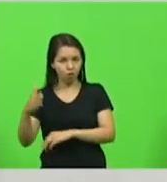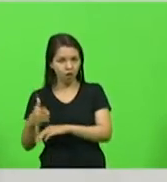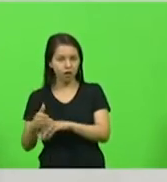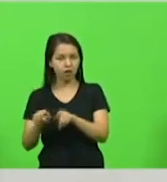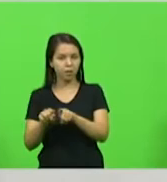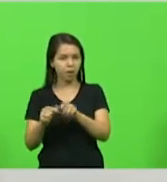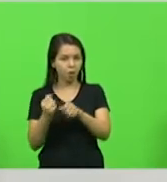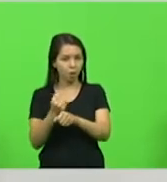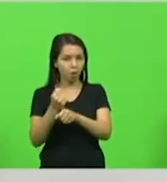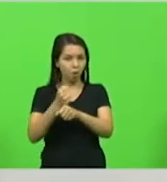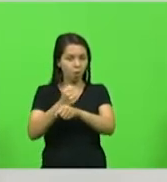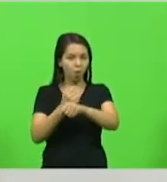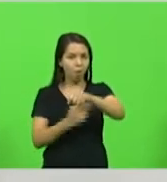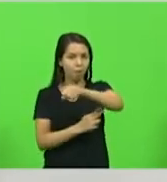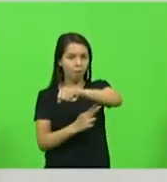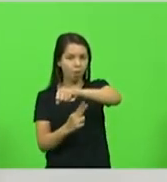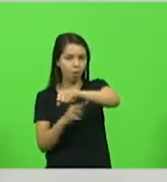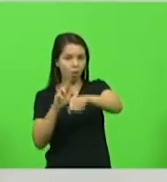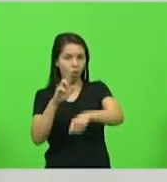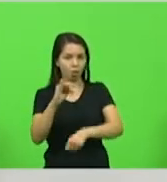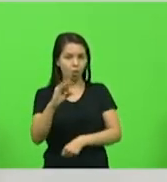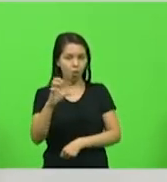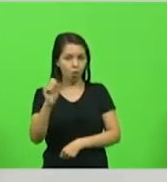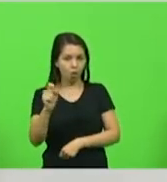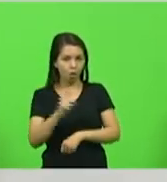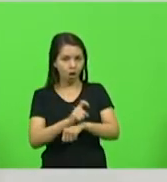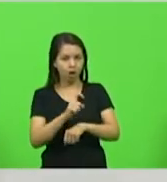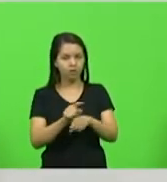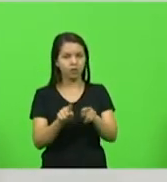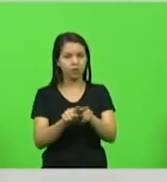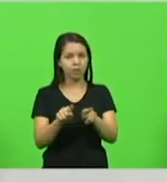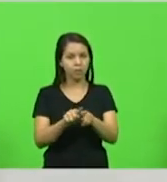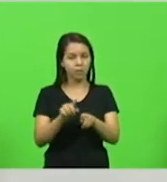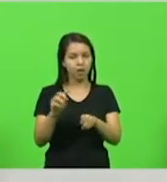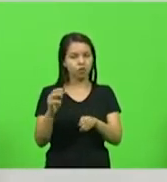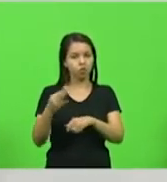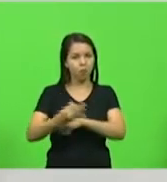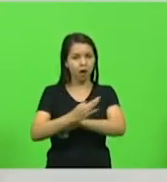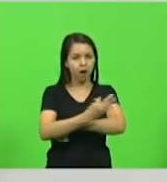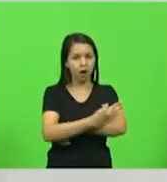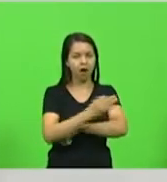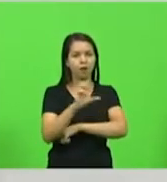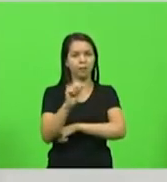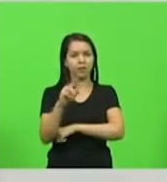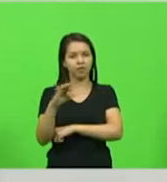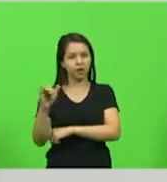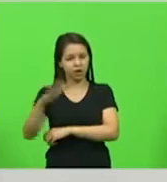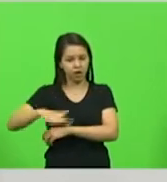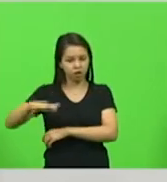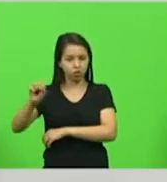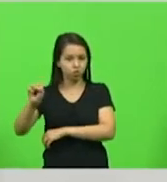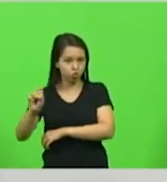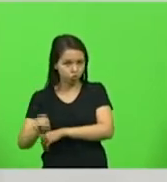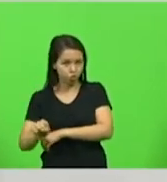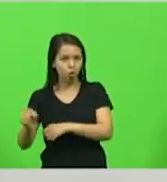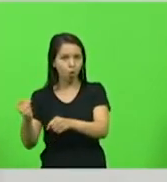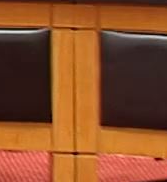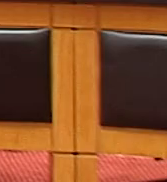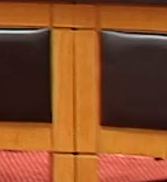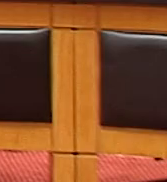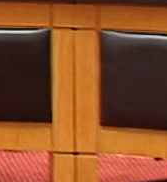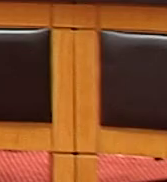Araranguá e entre Tubarão e Capivari no sul. E muitas e muitas outras obras que estão em execução.